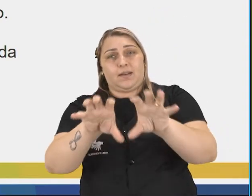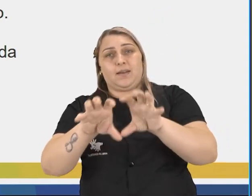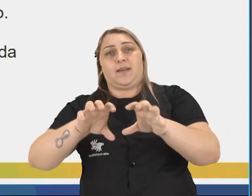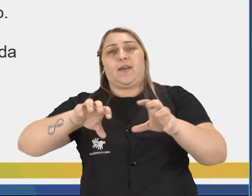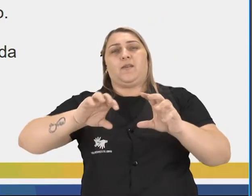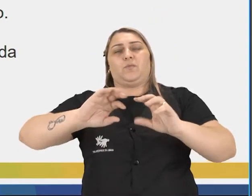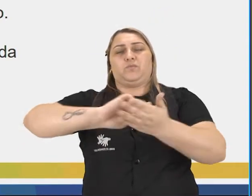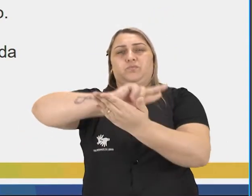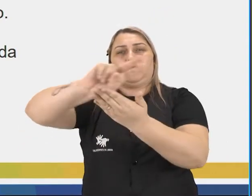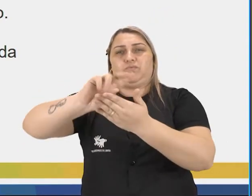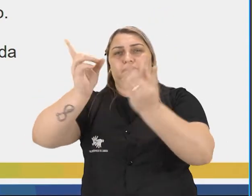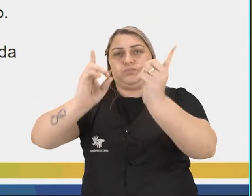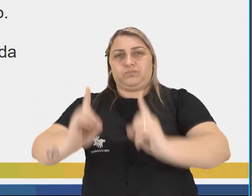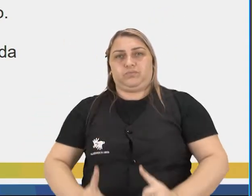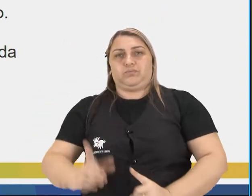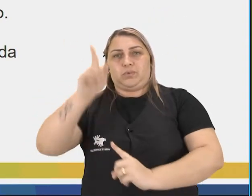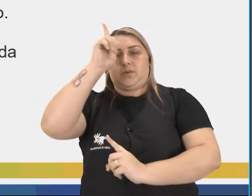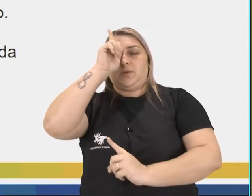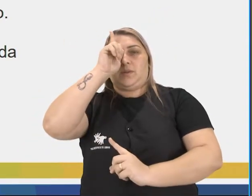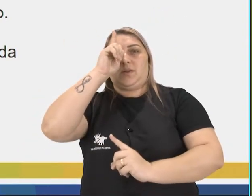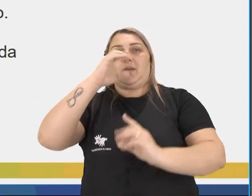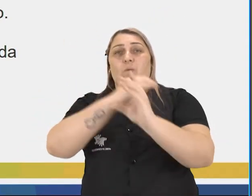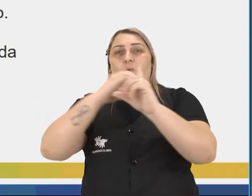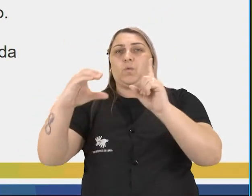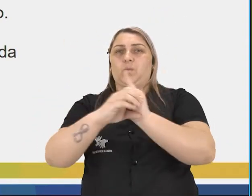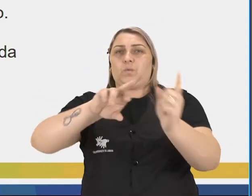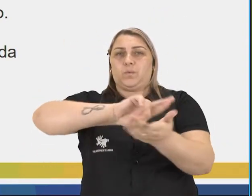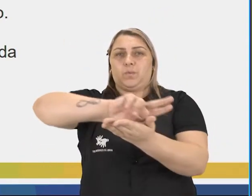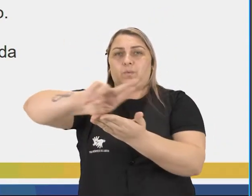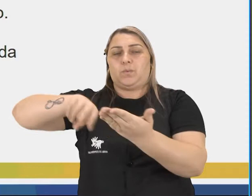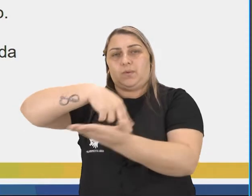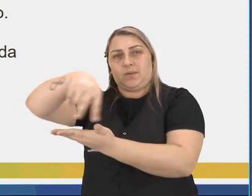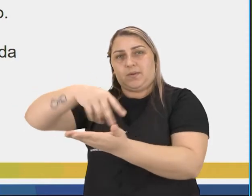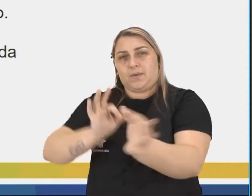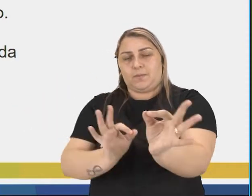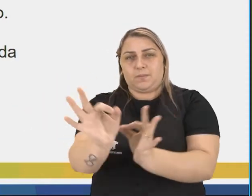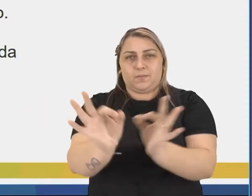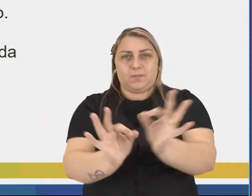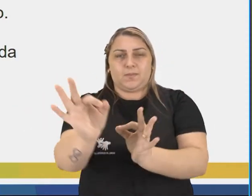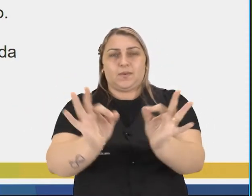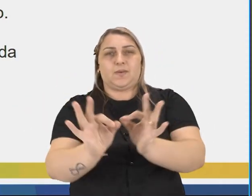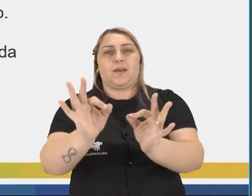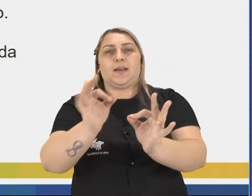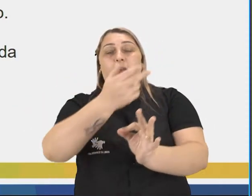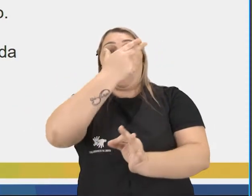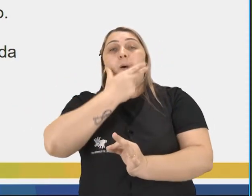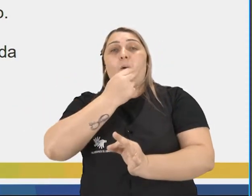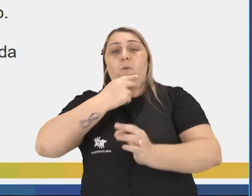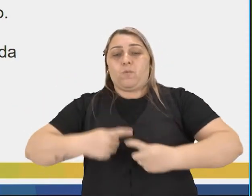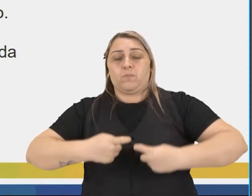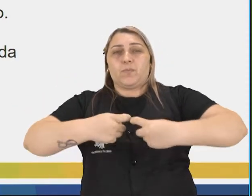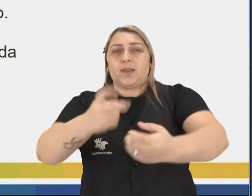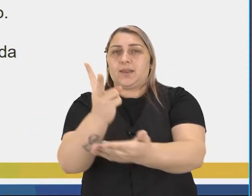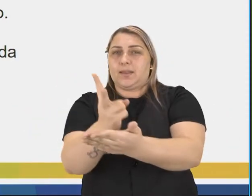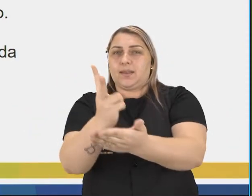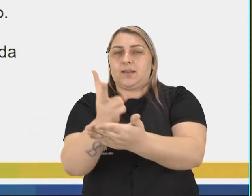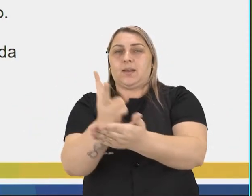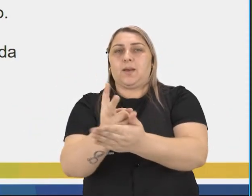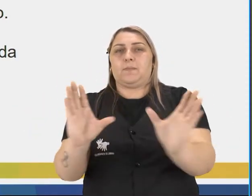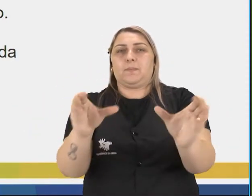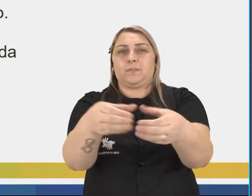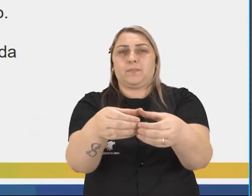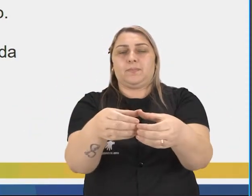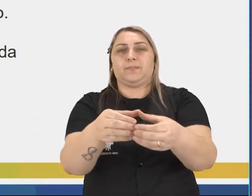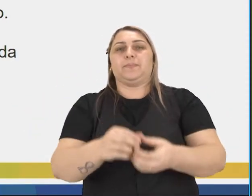gregos eram cultuados de diferentes maneiras. As danças preparavam fisicamente os guerreiros e sempre eram feitas em